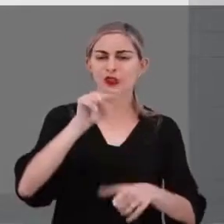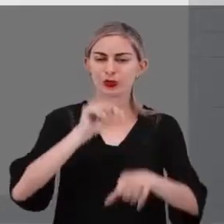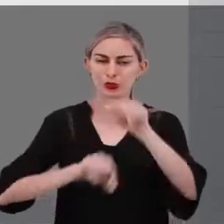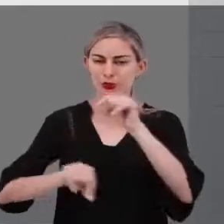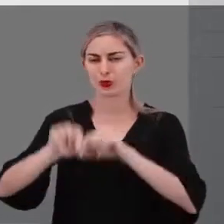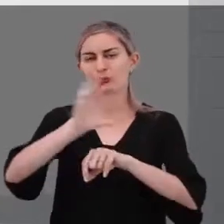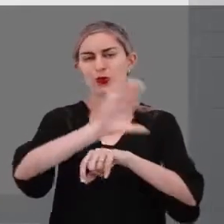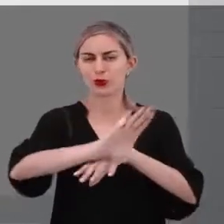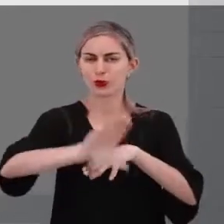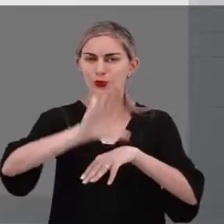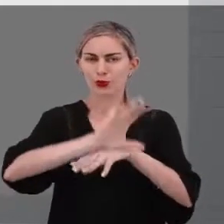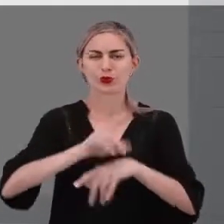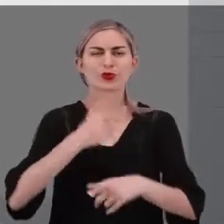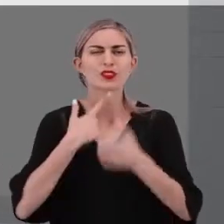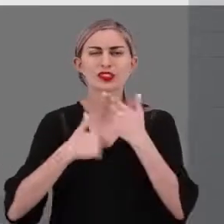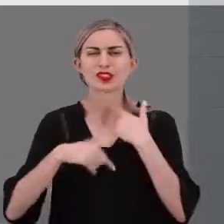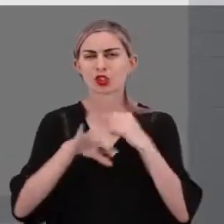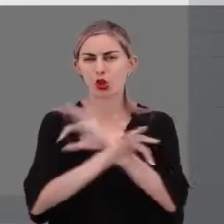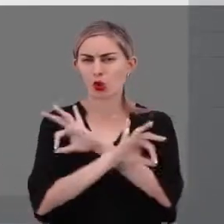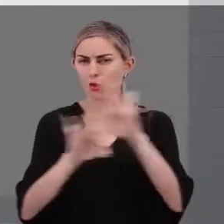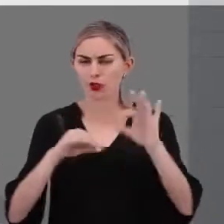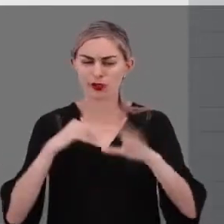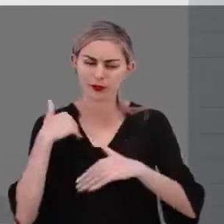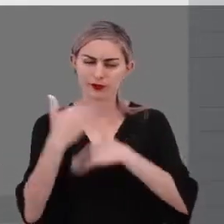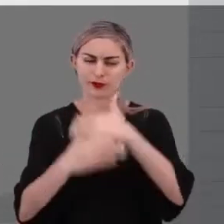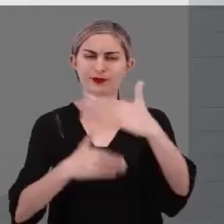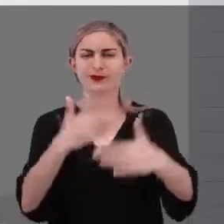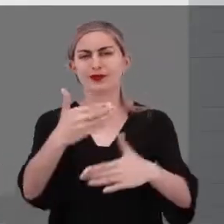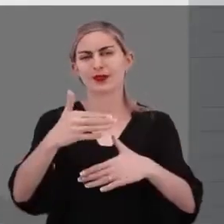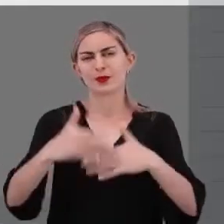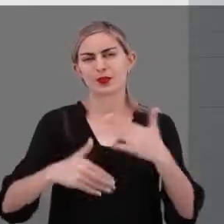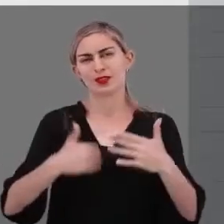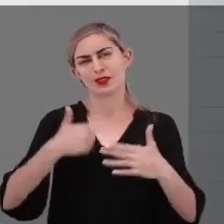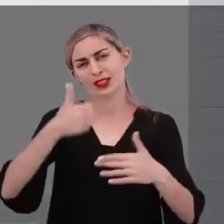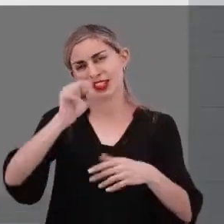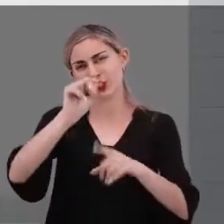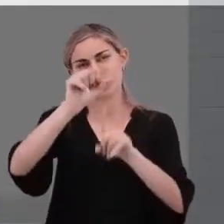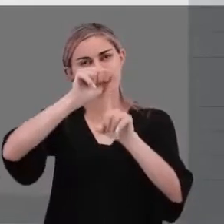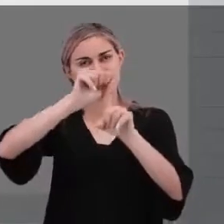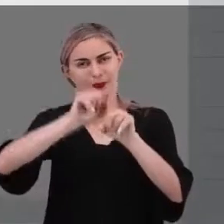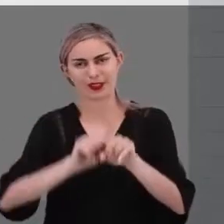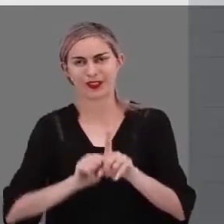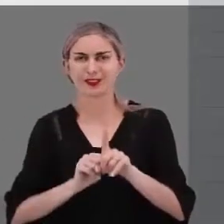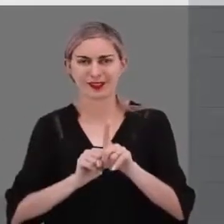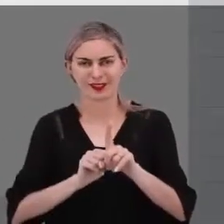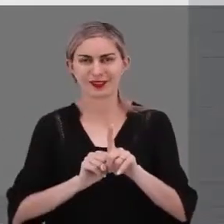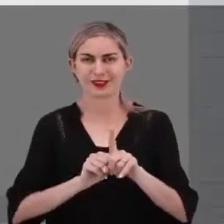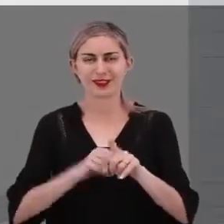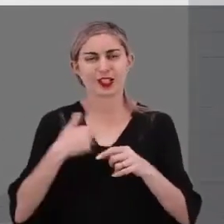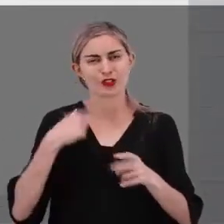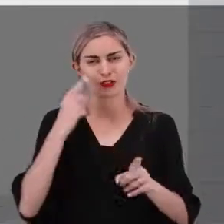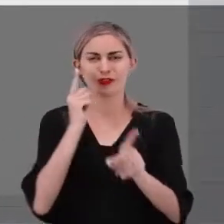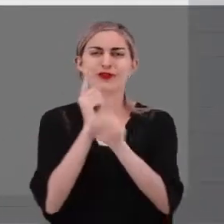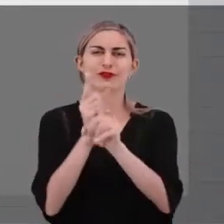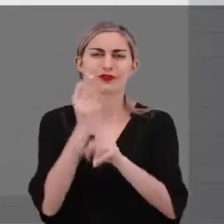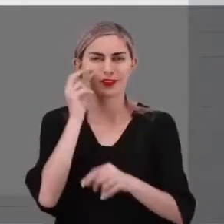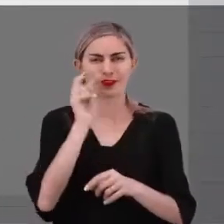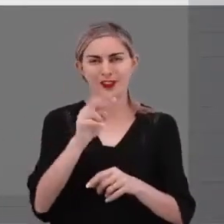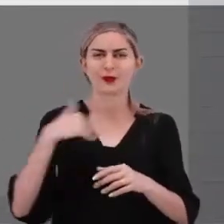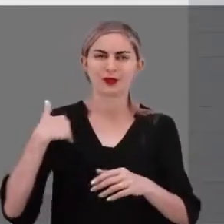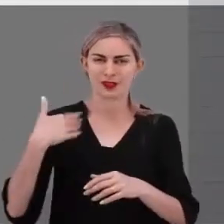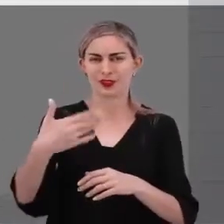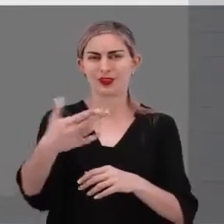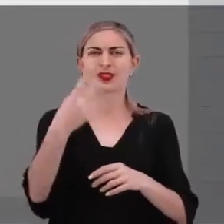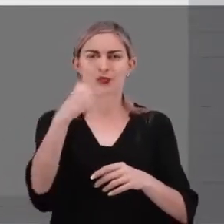curso e desejo uma ótima trajetória ao longo dos próximos 18 meses. E nos vemos durante essa jornada